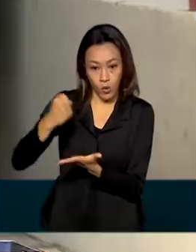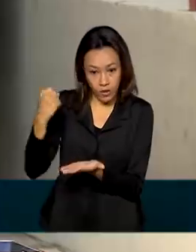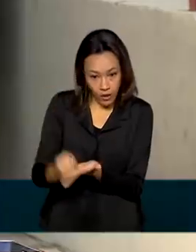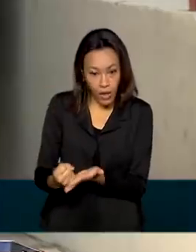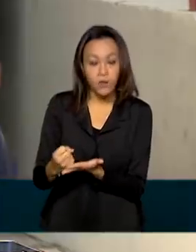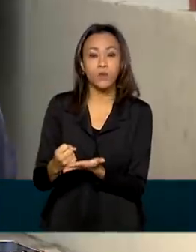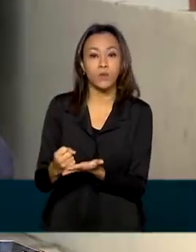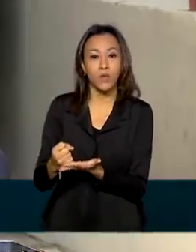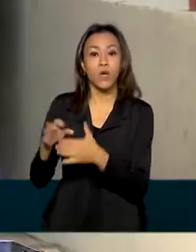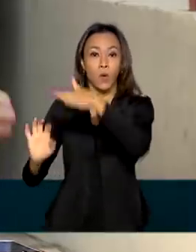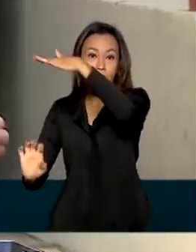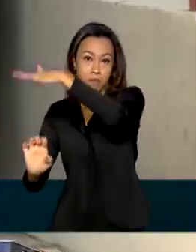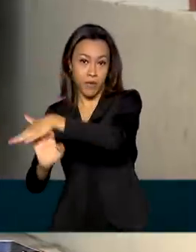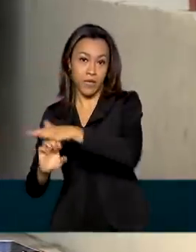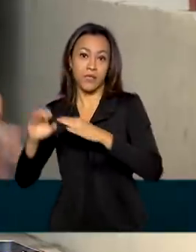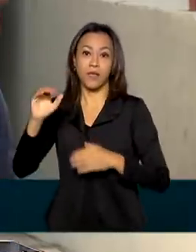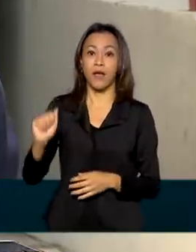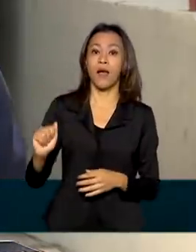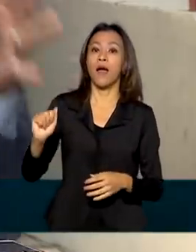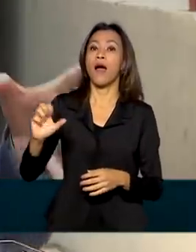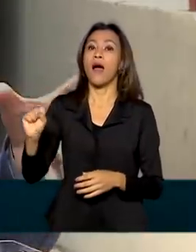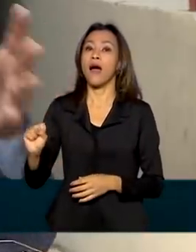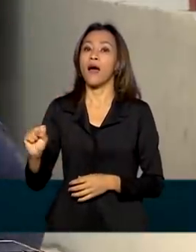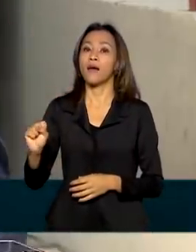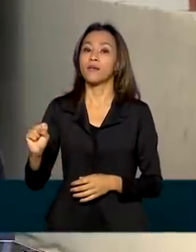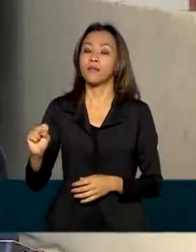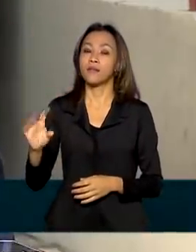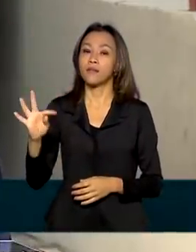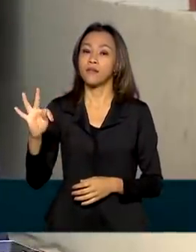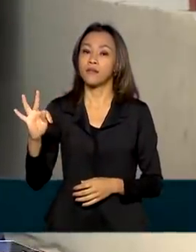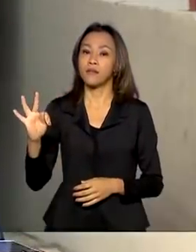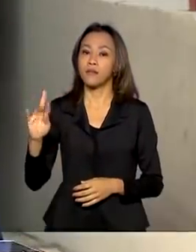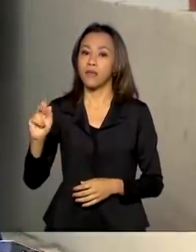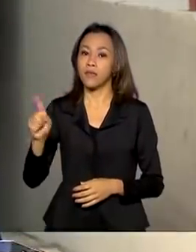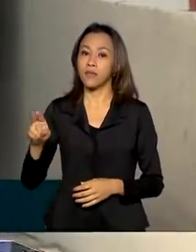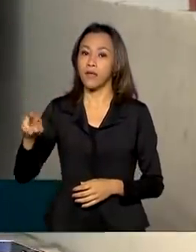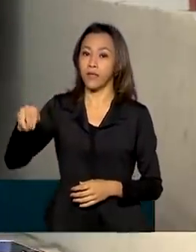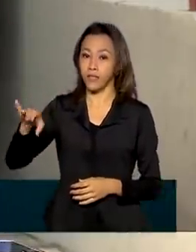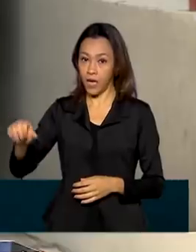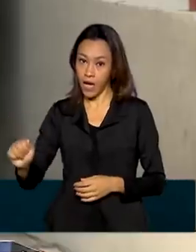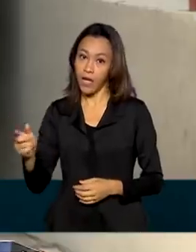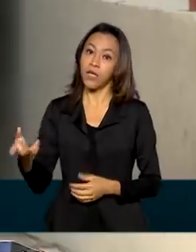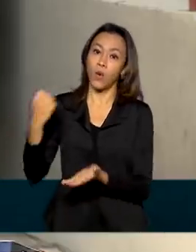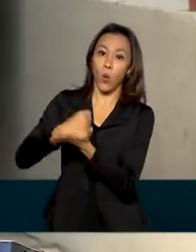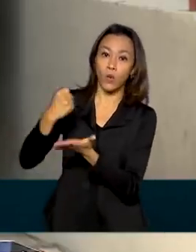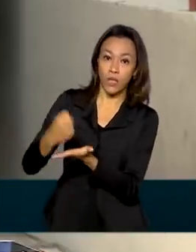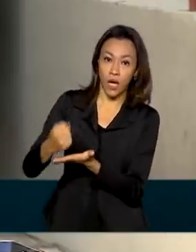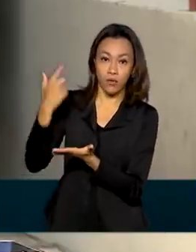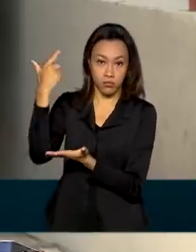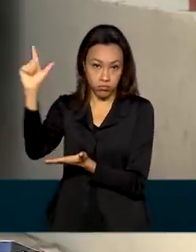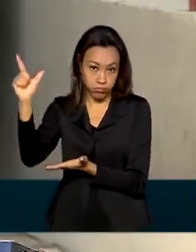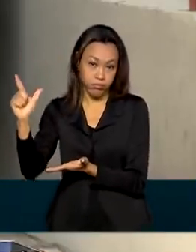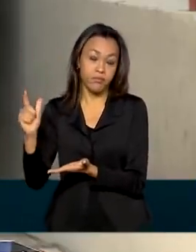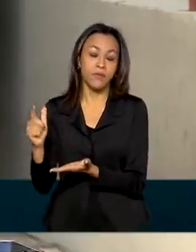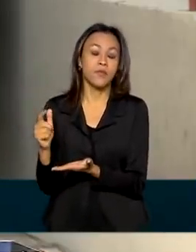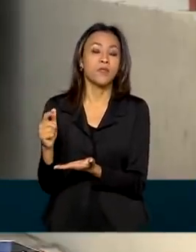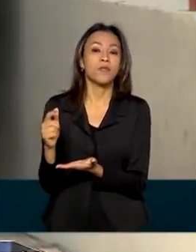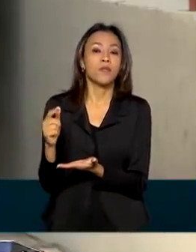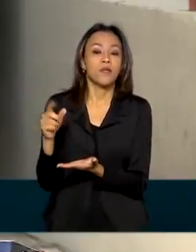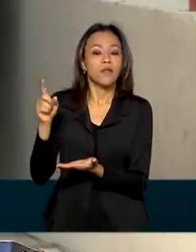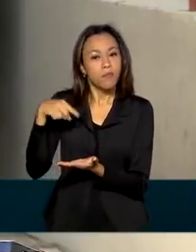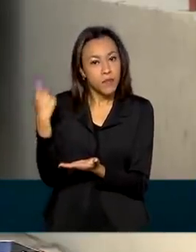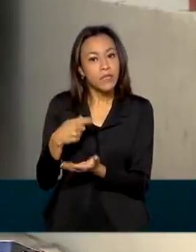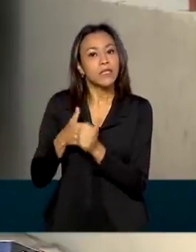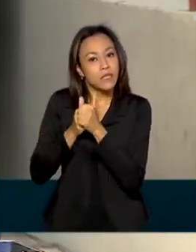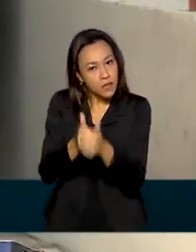AstraZeneca, é com a Universidade de Oxford, é com um contrato no Reino Unido, o que nós estamos agora é que tem que